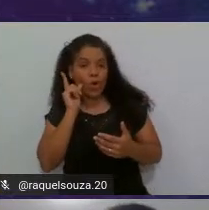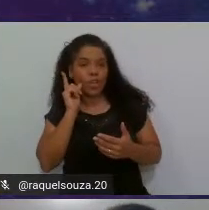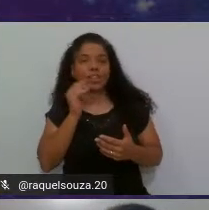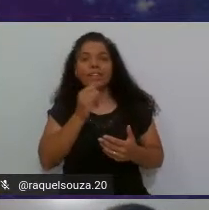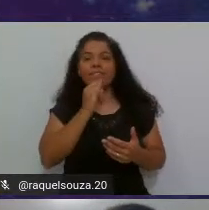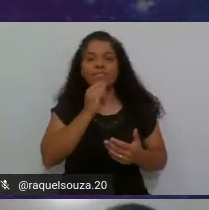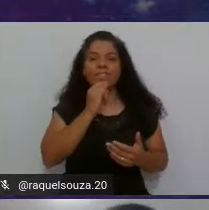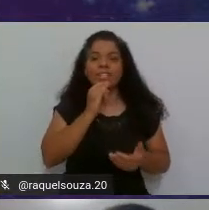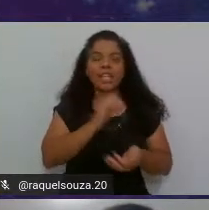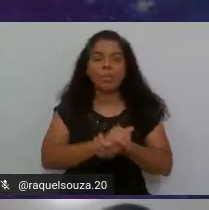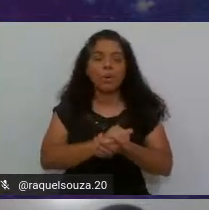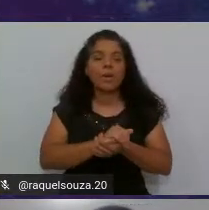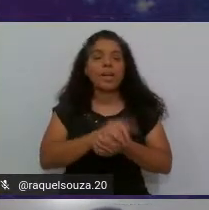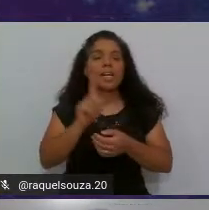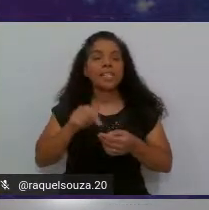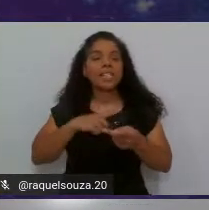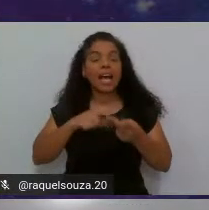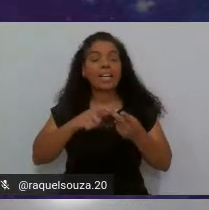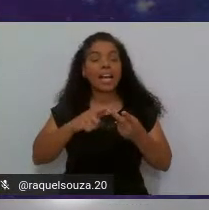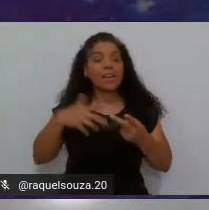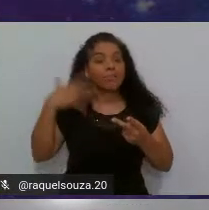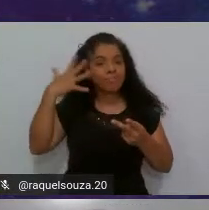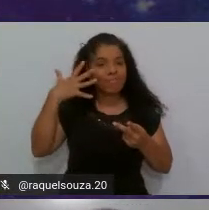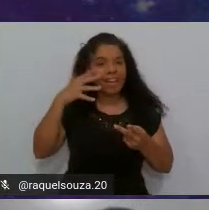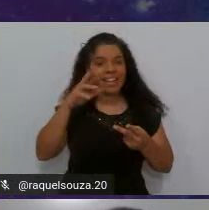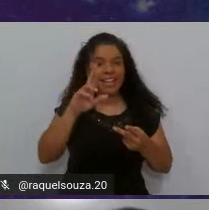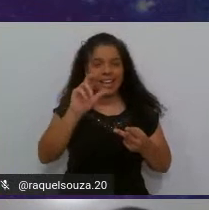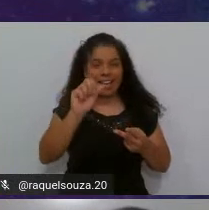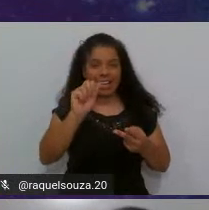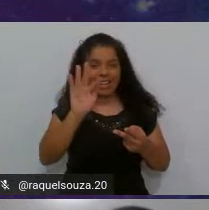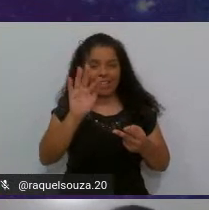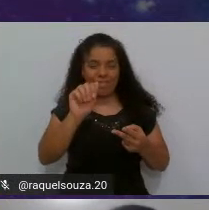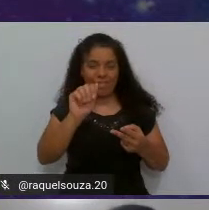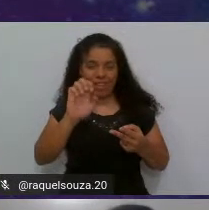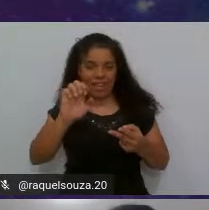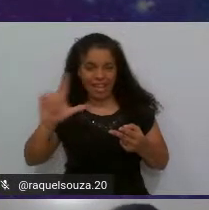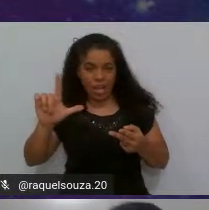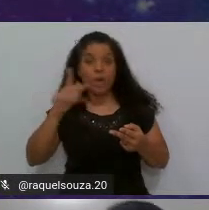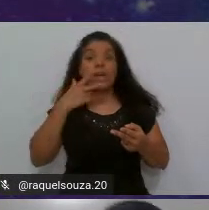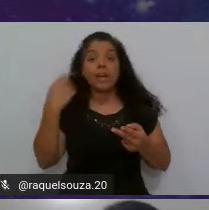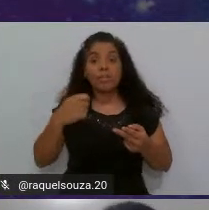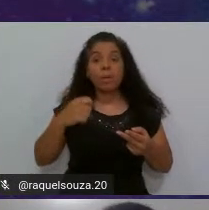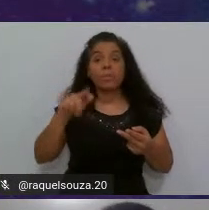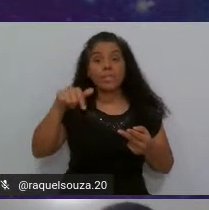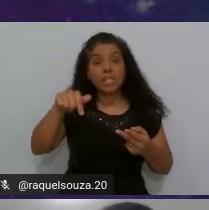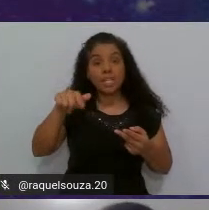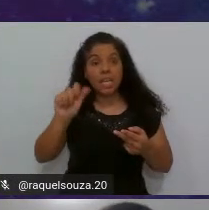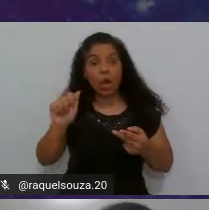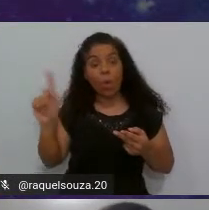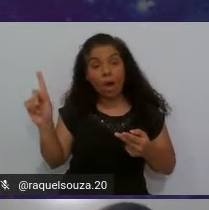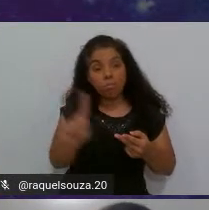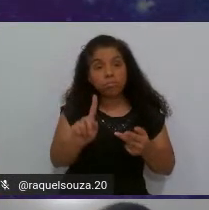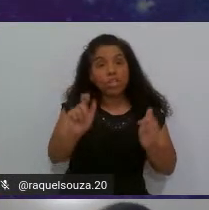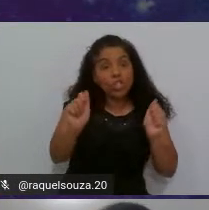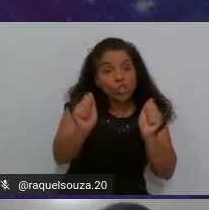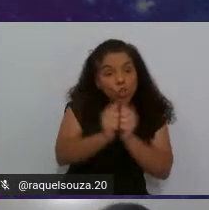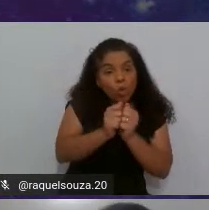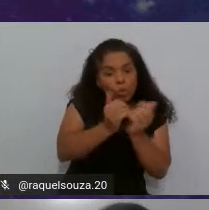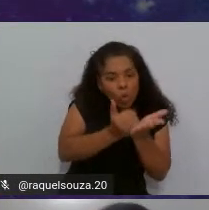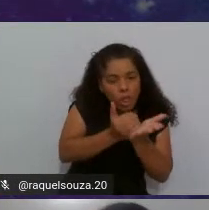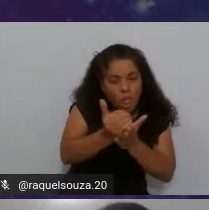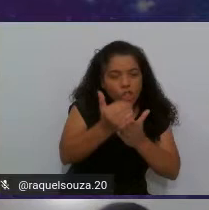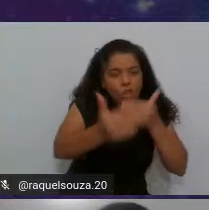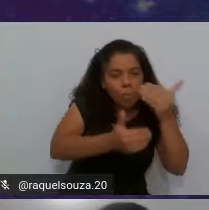na palestra do Rafael, quando ele fala que a gente deve trazer o QA para o início do processo, é